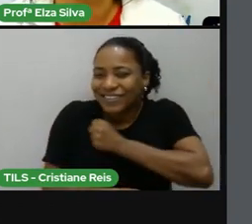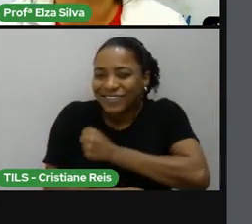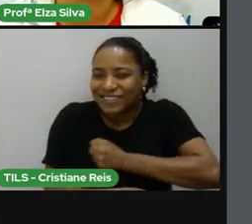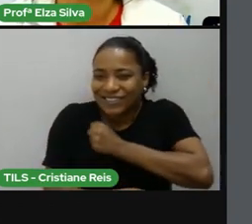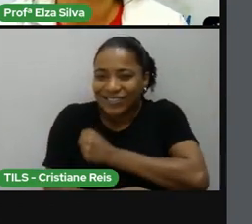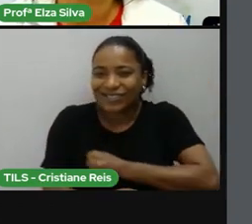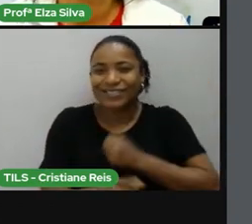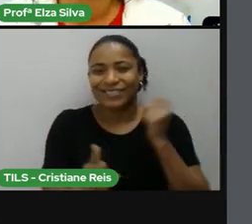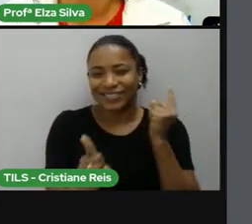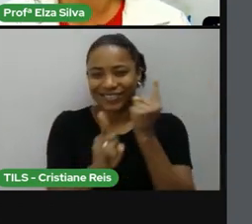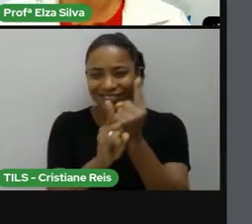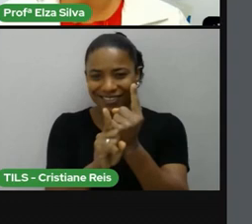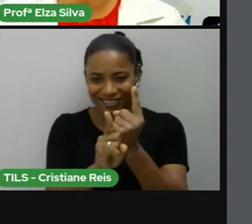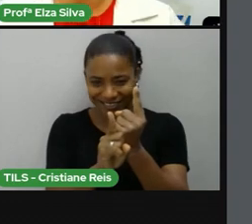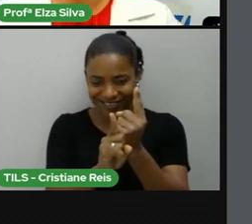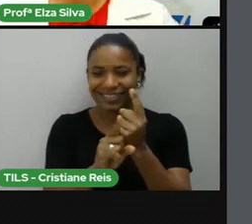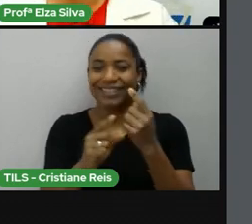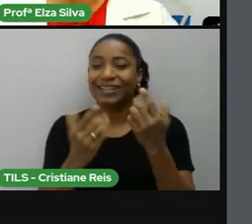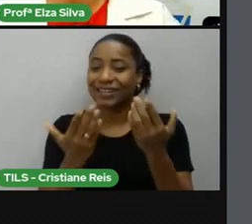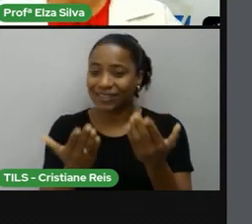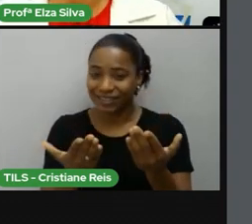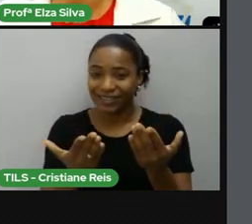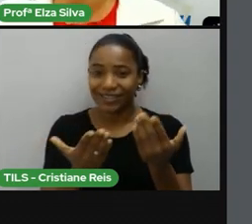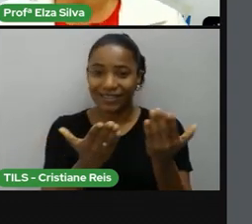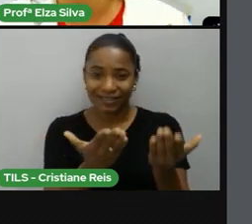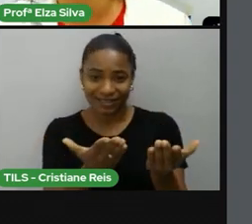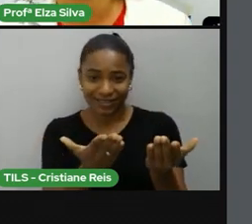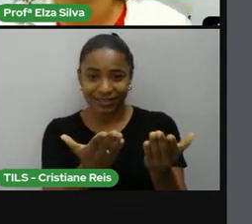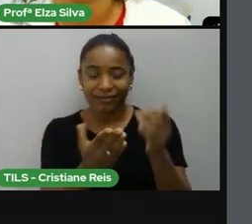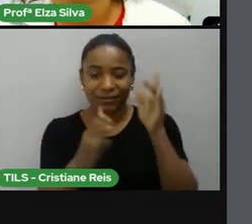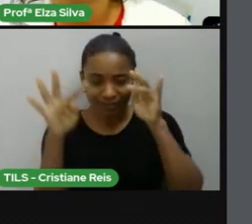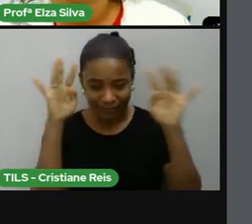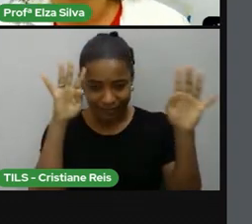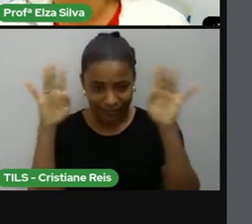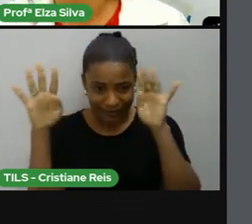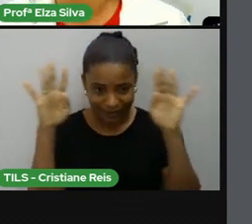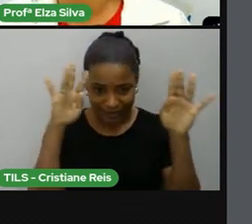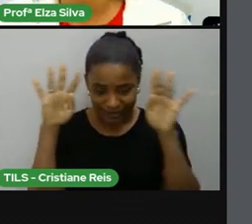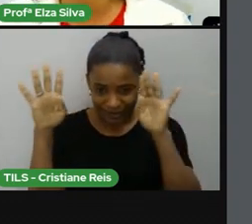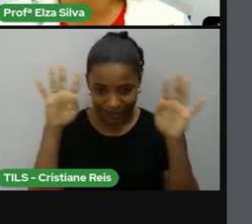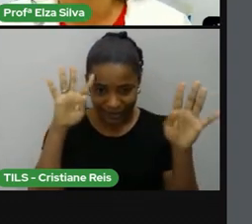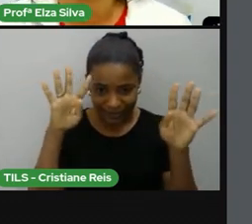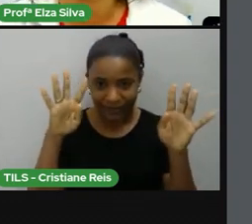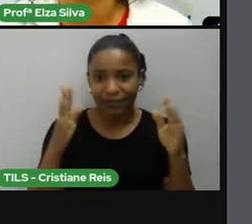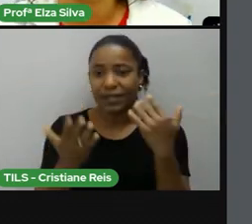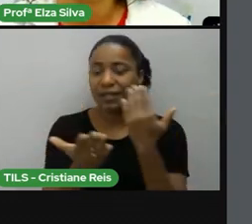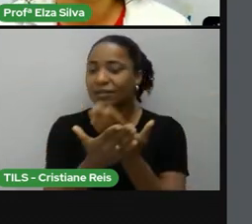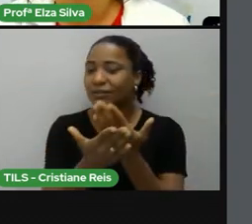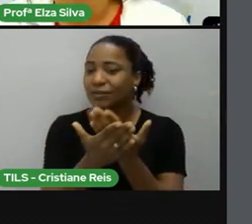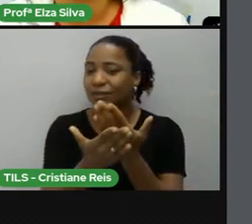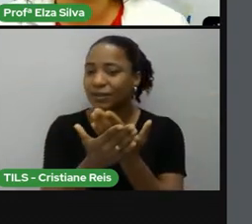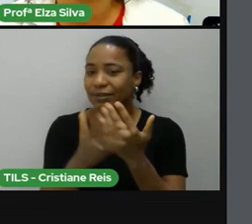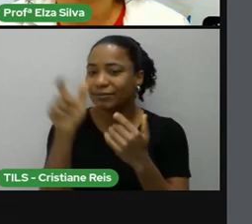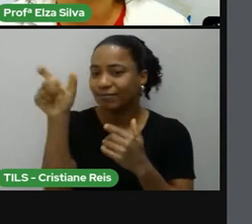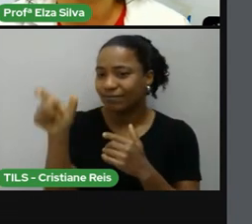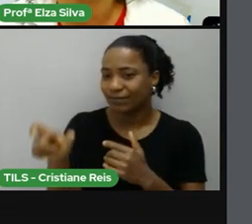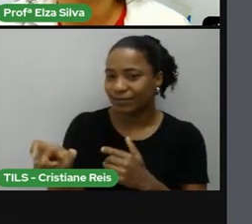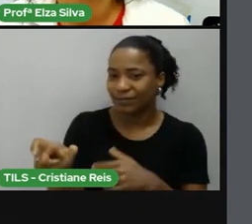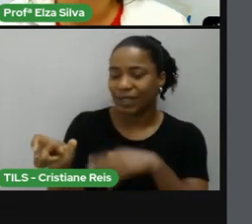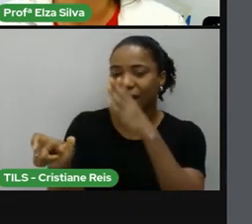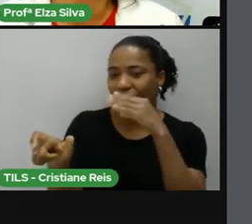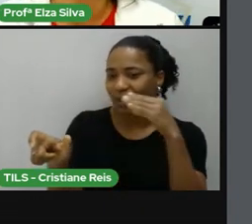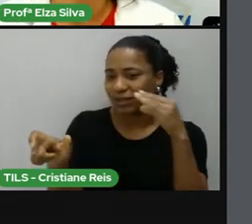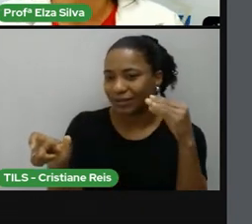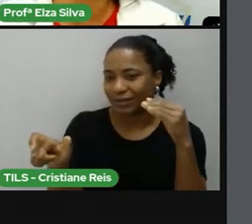encontro Deixo com vocês uma reflexão dessa estudante adolescente